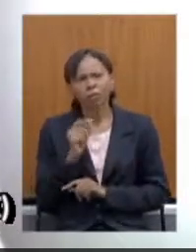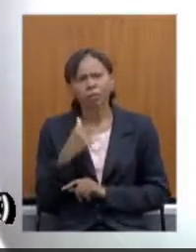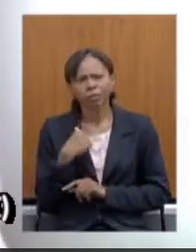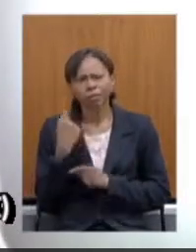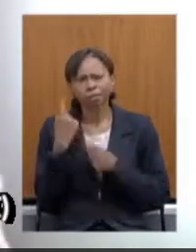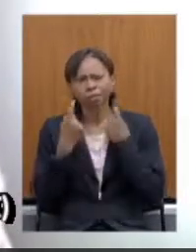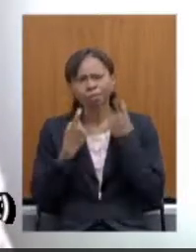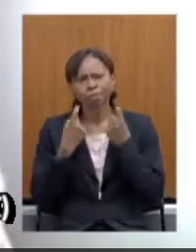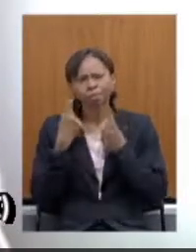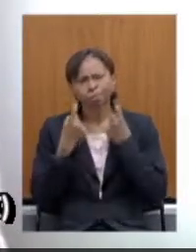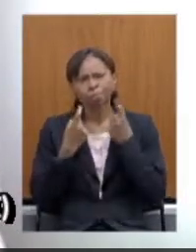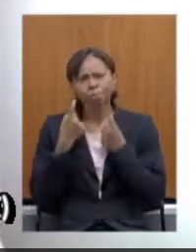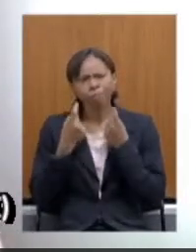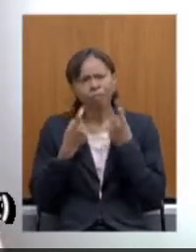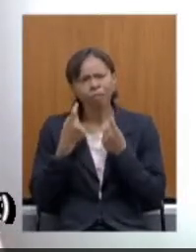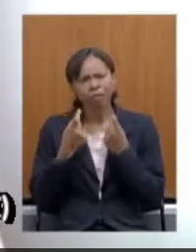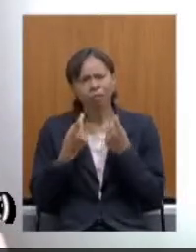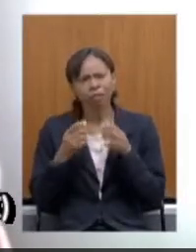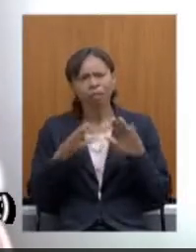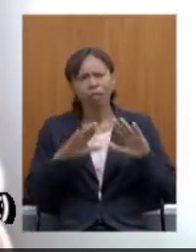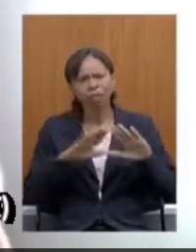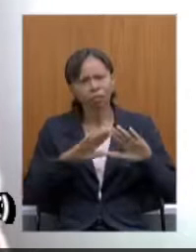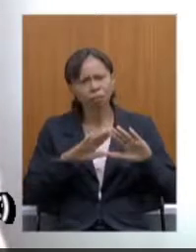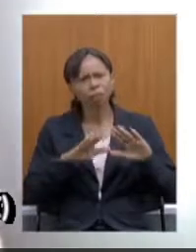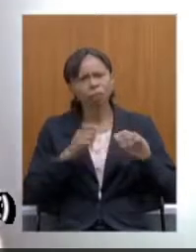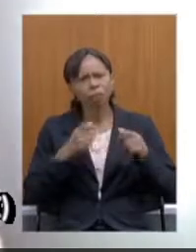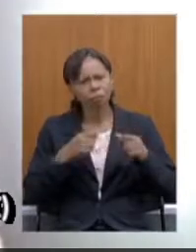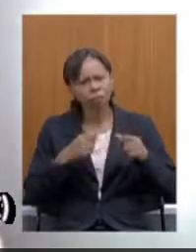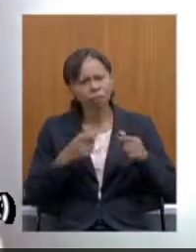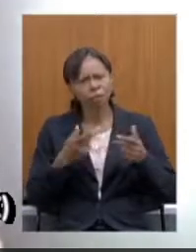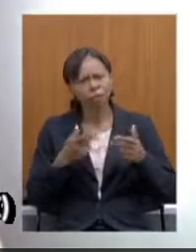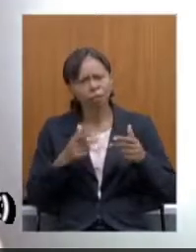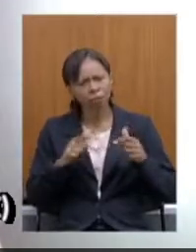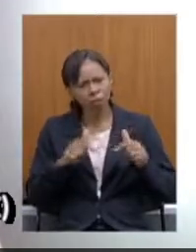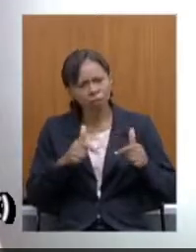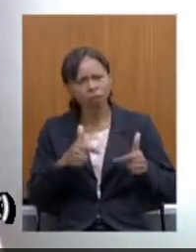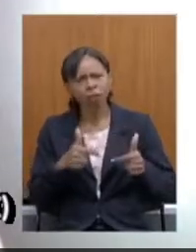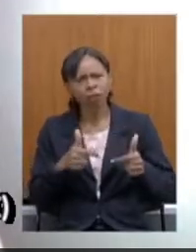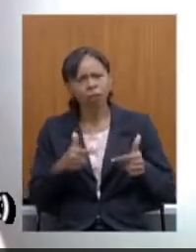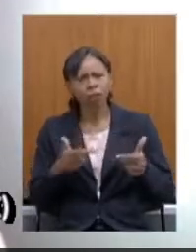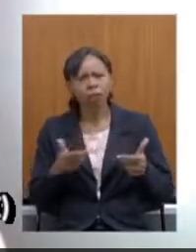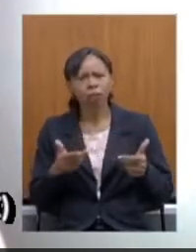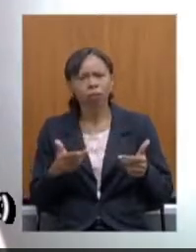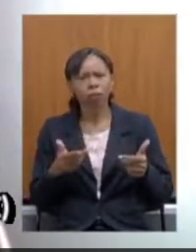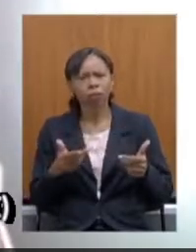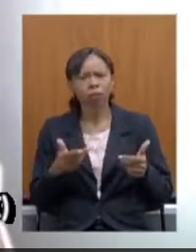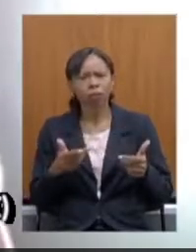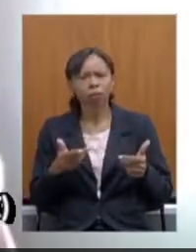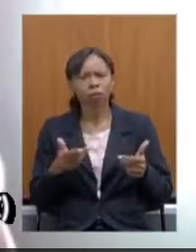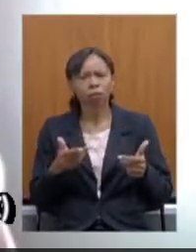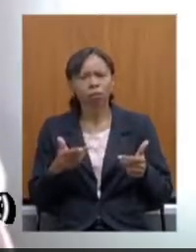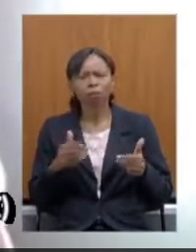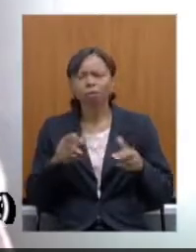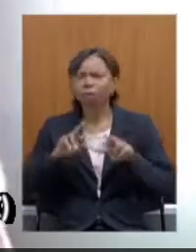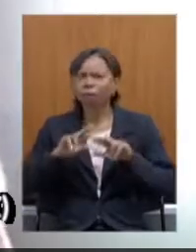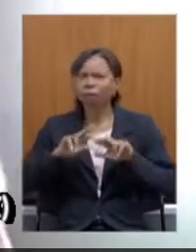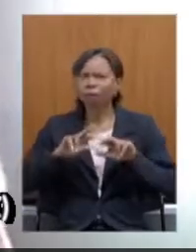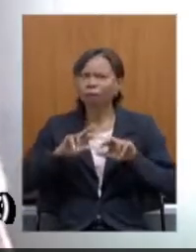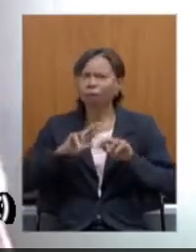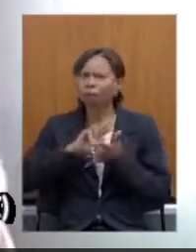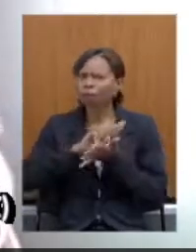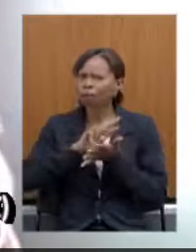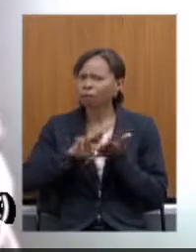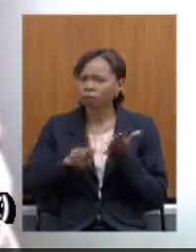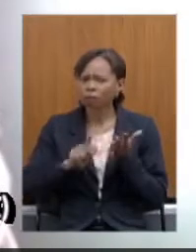e que essa casa precisa se posicionar em relação a isso diversas falas reforçam que o momento